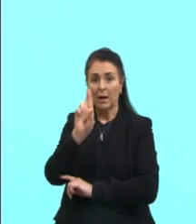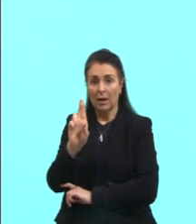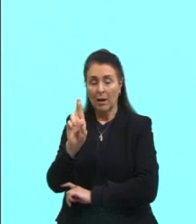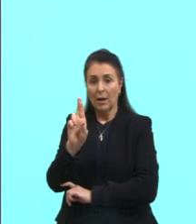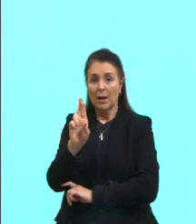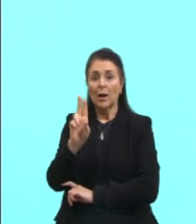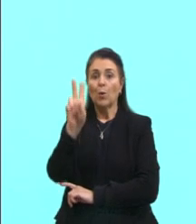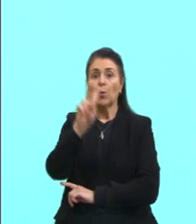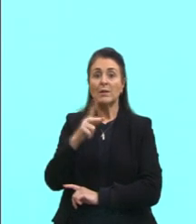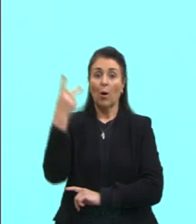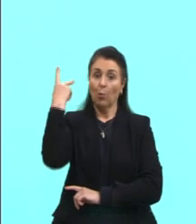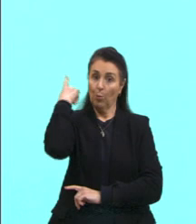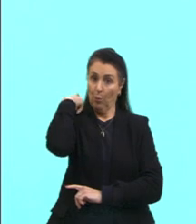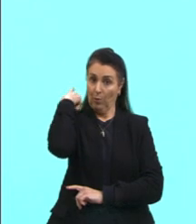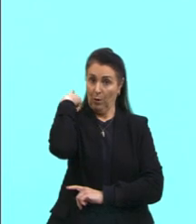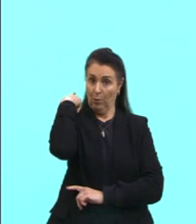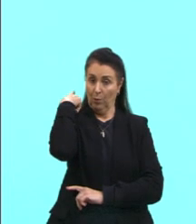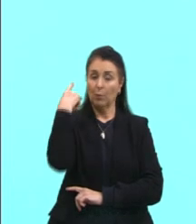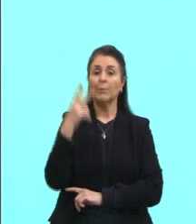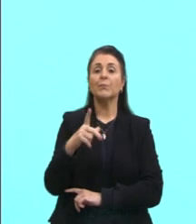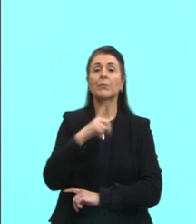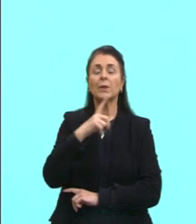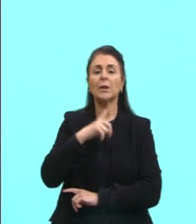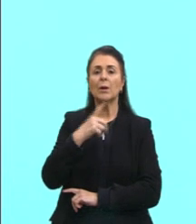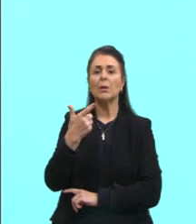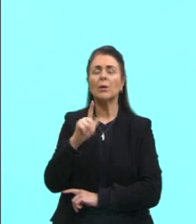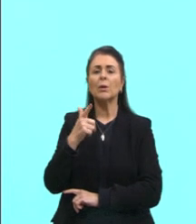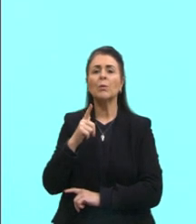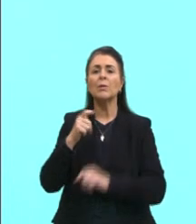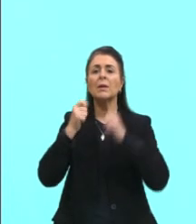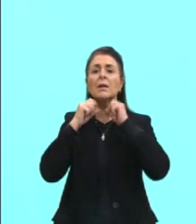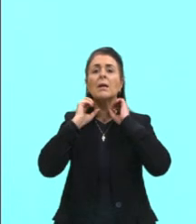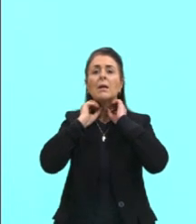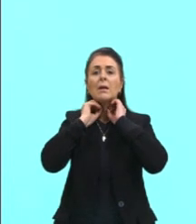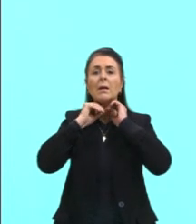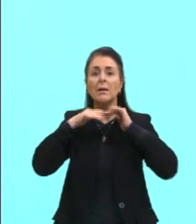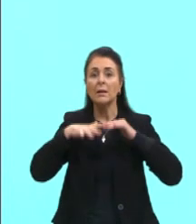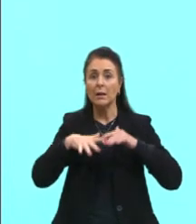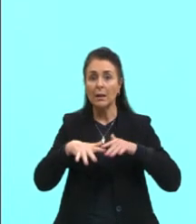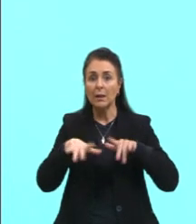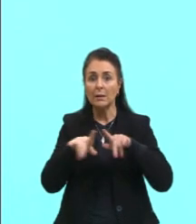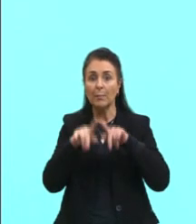pulmonar. Eles vão possuir glândulas lacrimais.